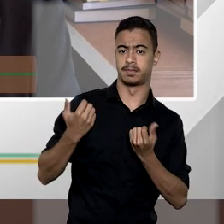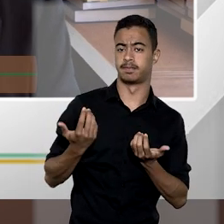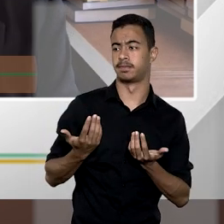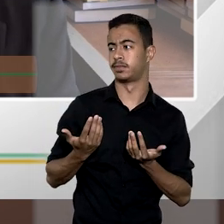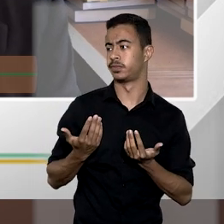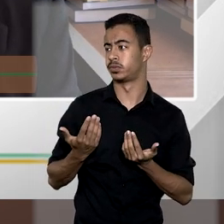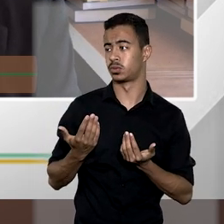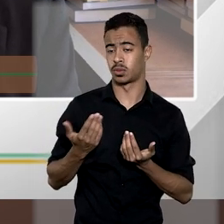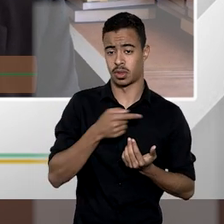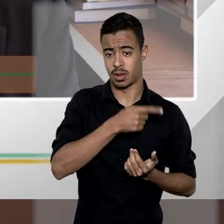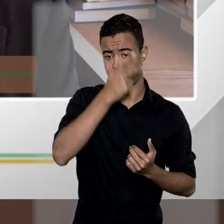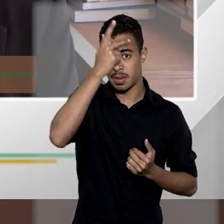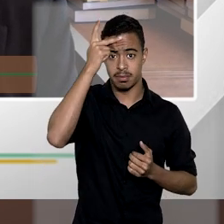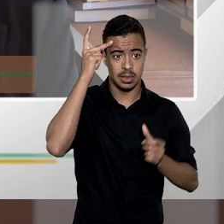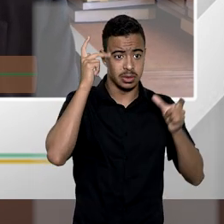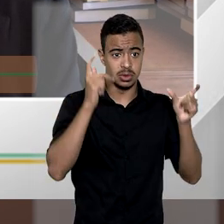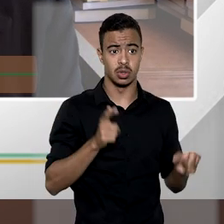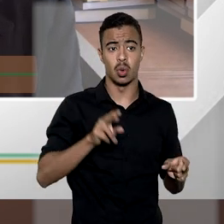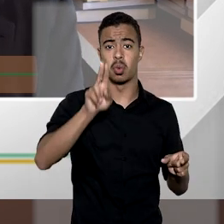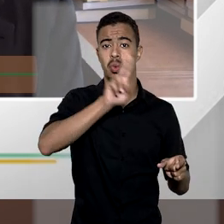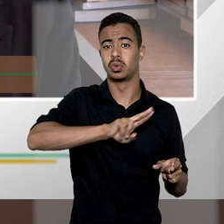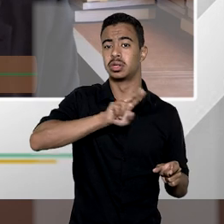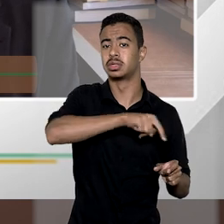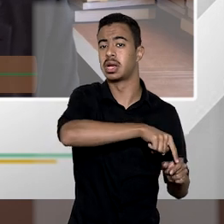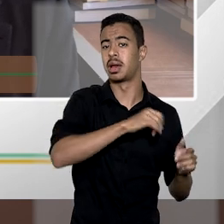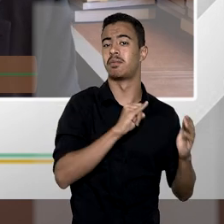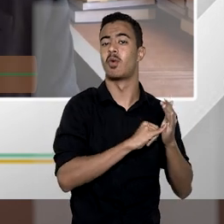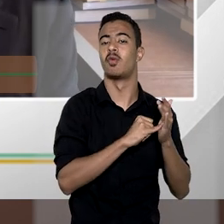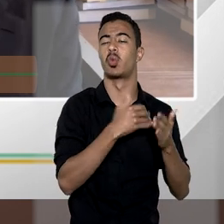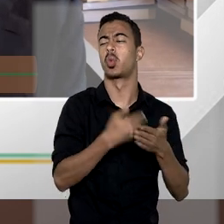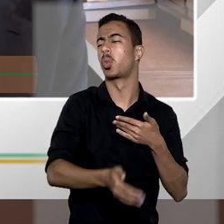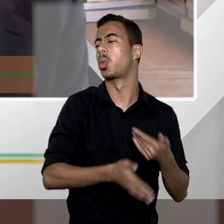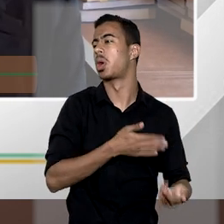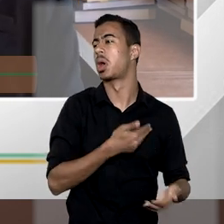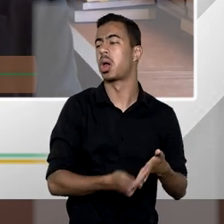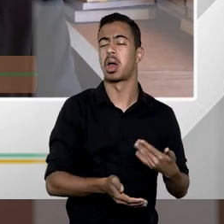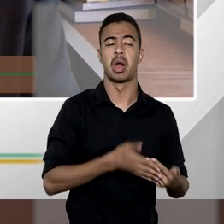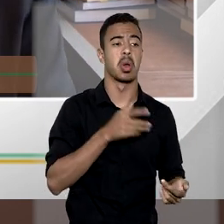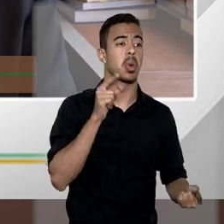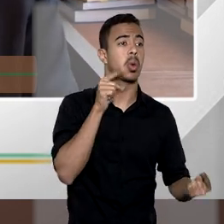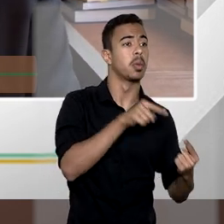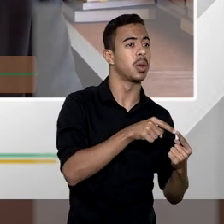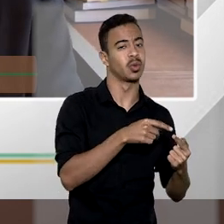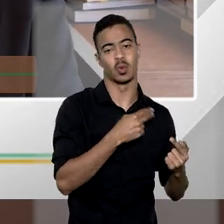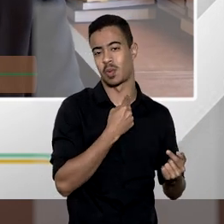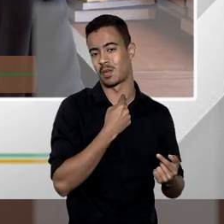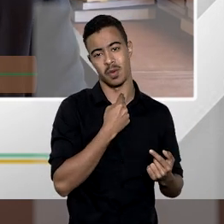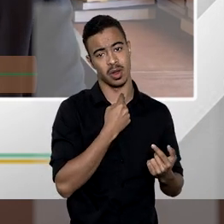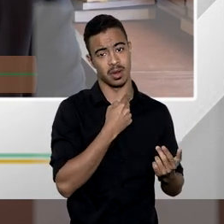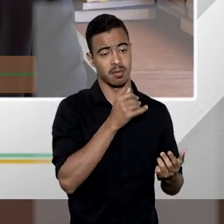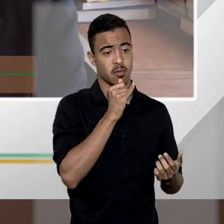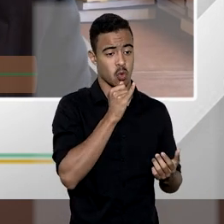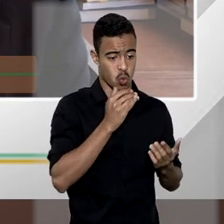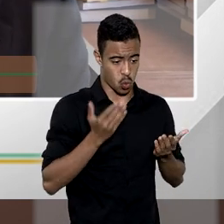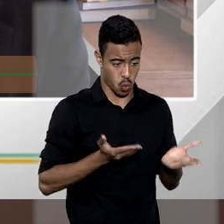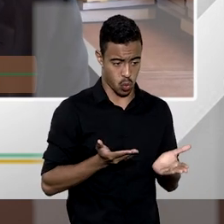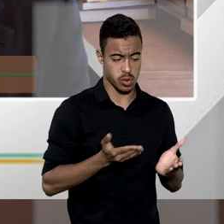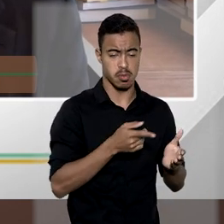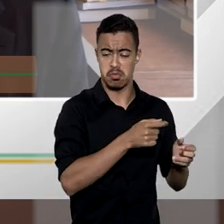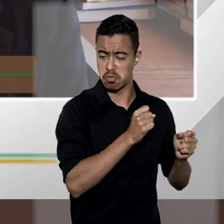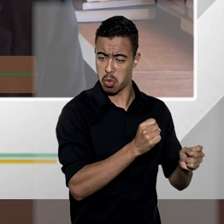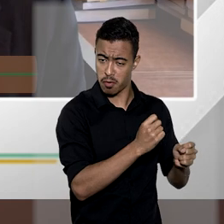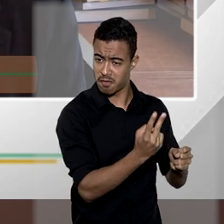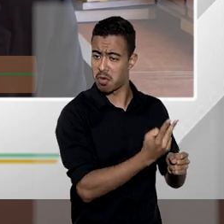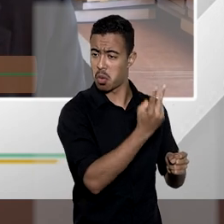vai poder utilizar aquele imóvel para qualquer finalidade se hoje ele é improdutivo amanhã ele perde todas as